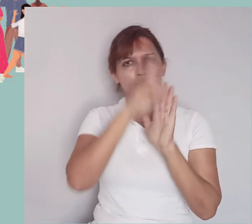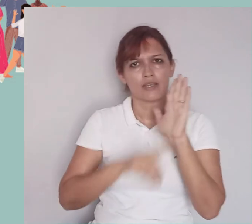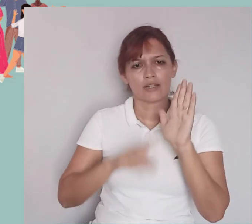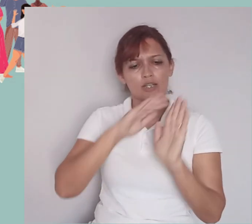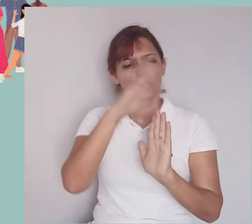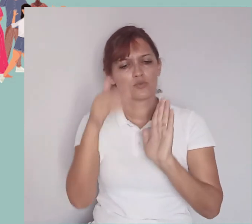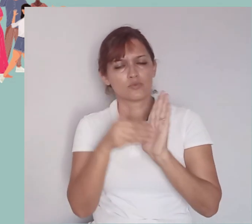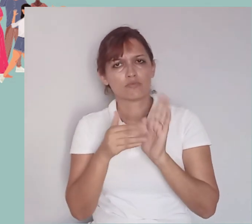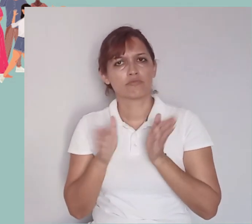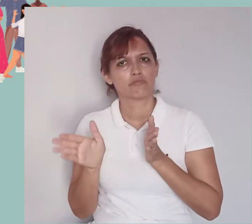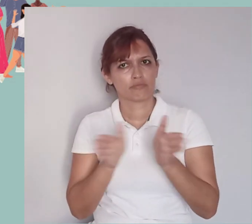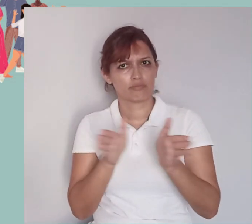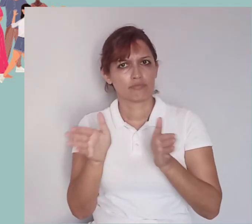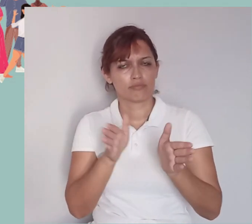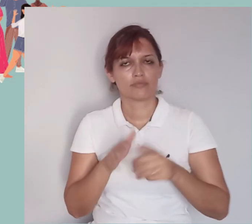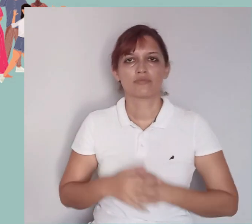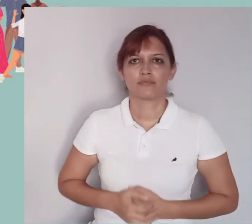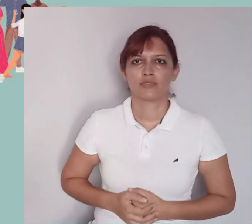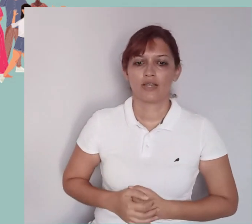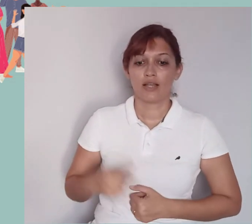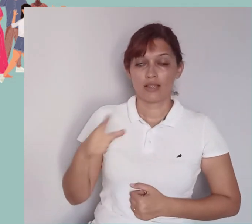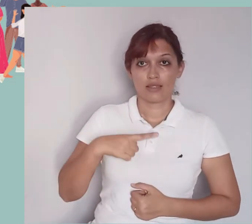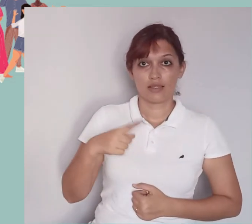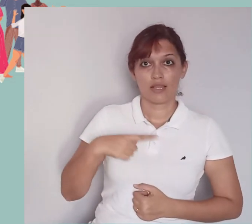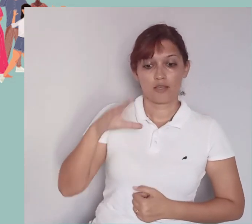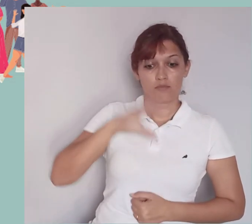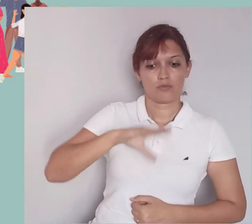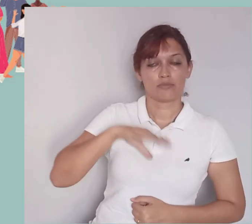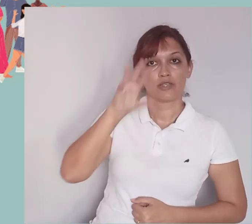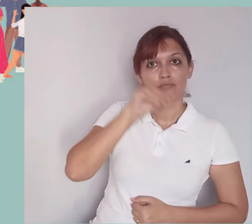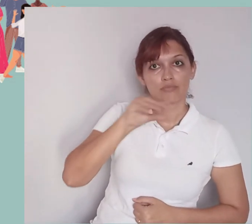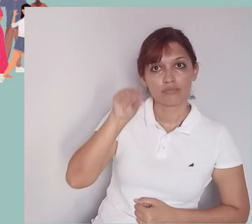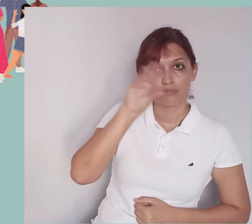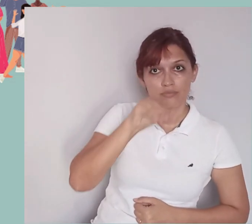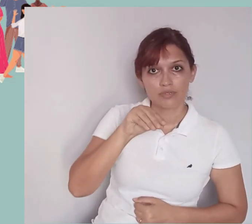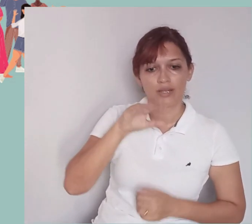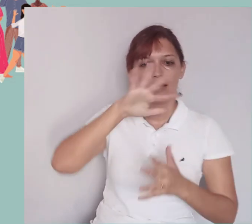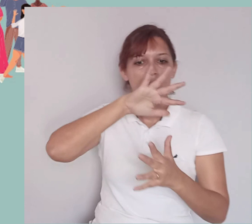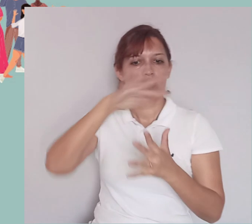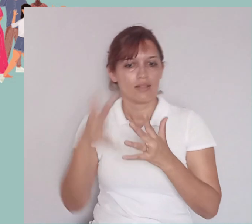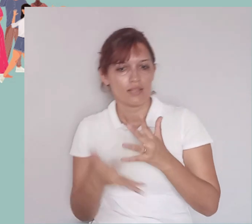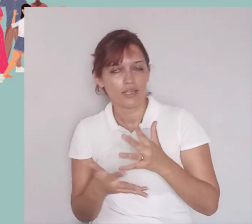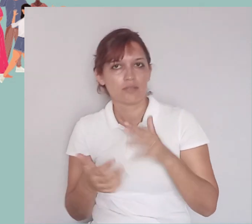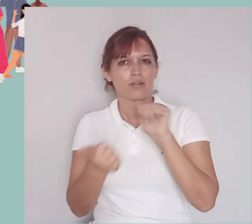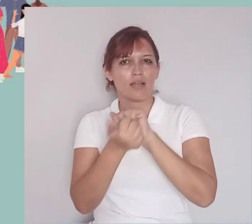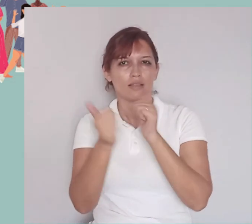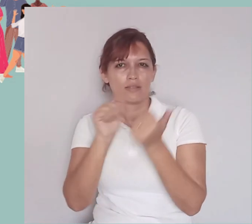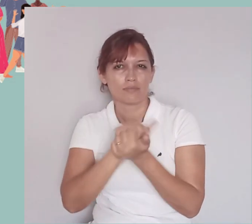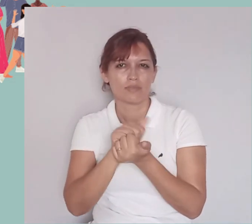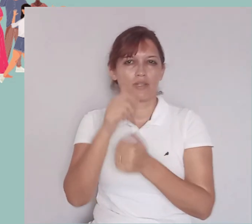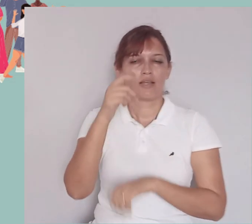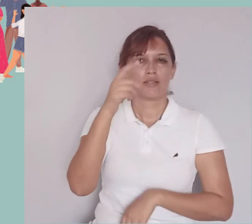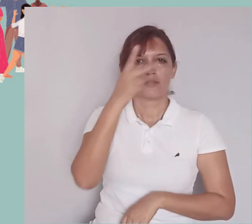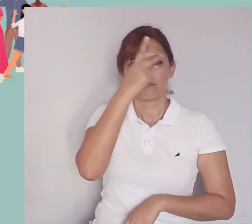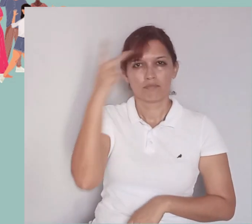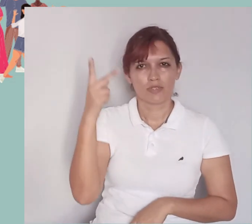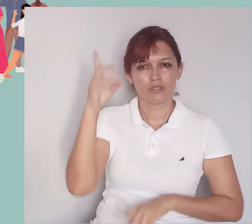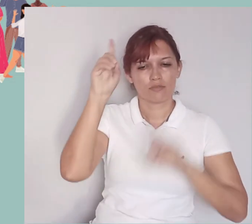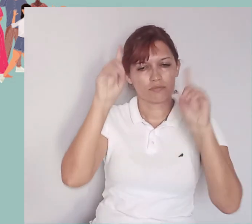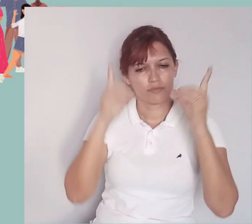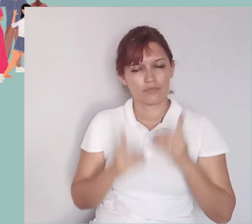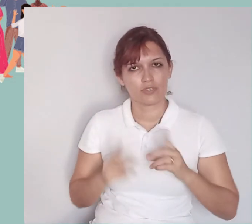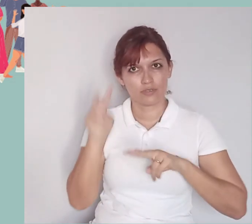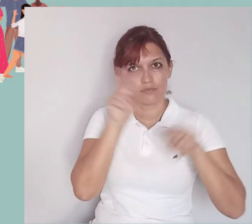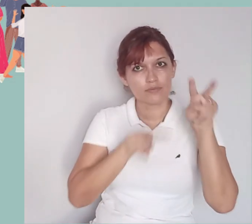formato acessível para todos. Está disponível com áudio em língua portuguesa, libras, adequação para pessoas